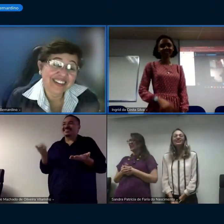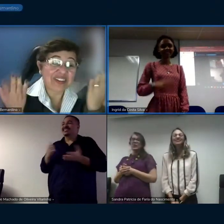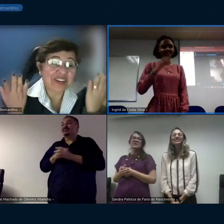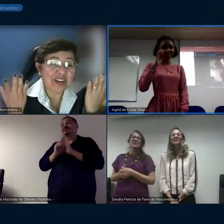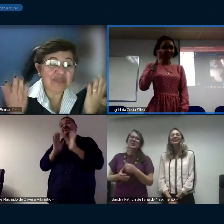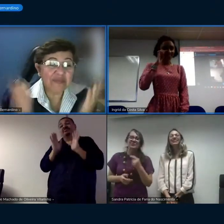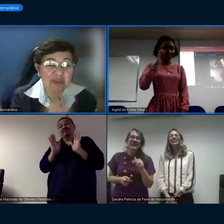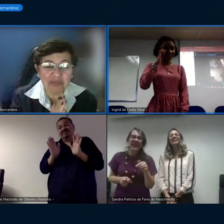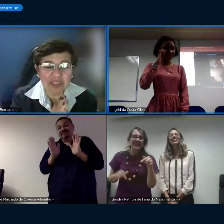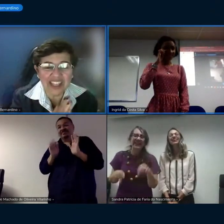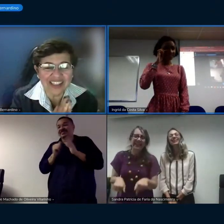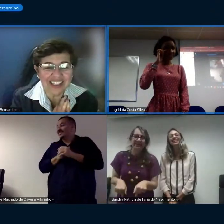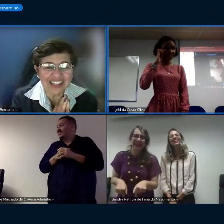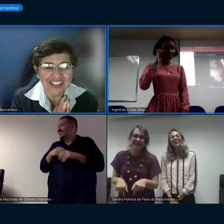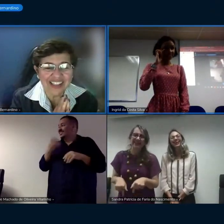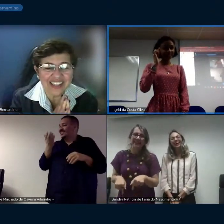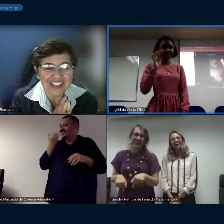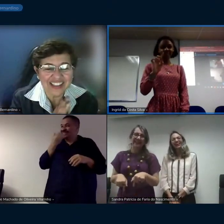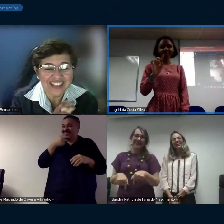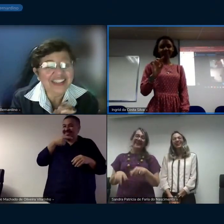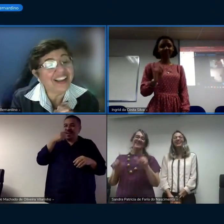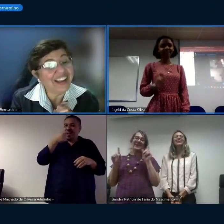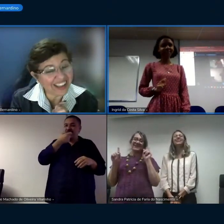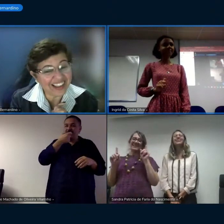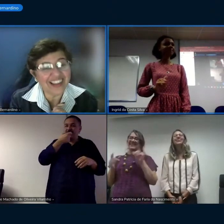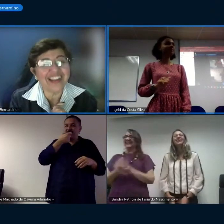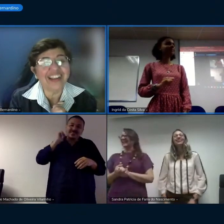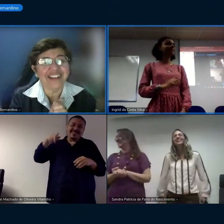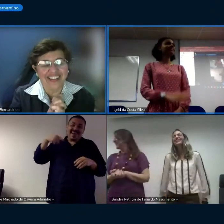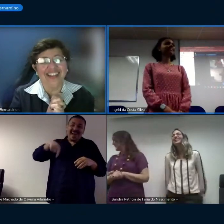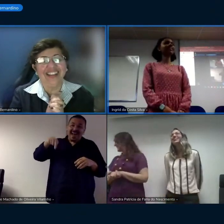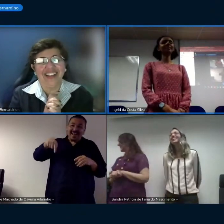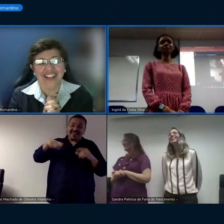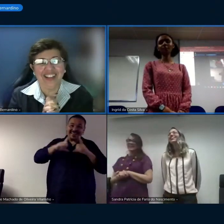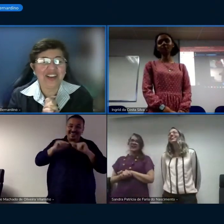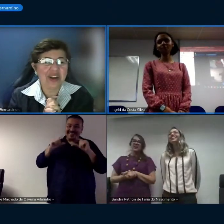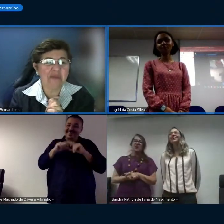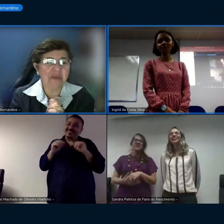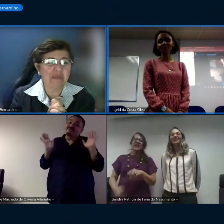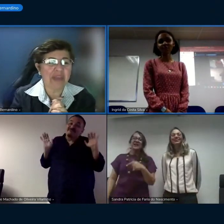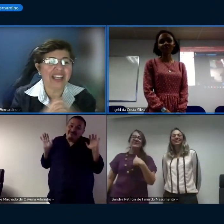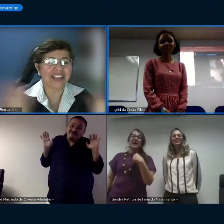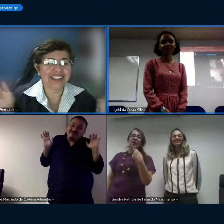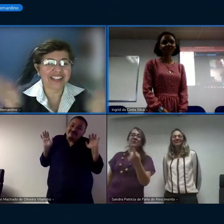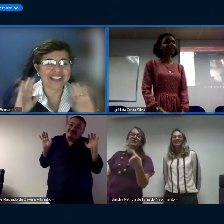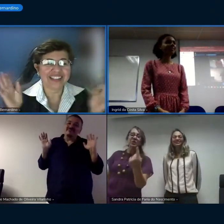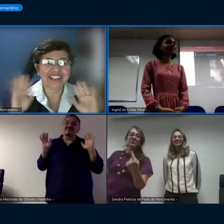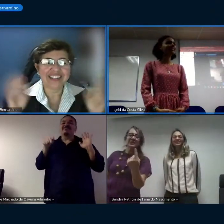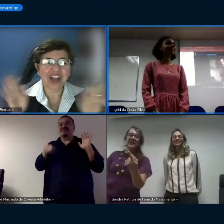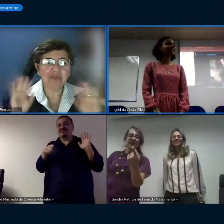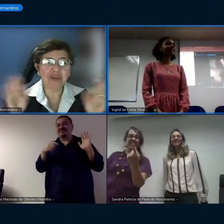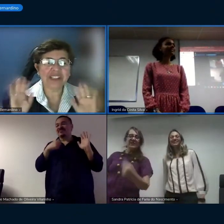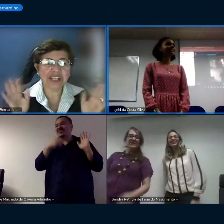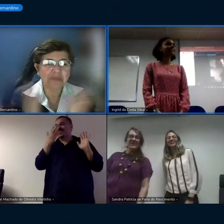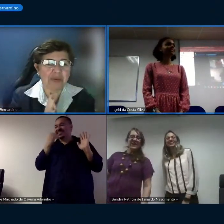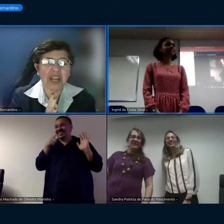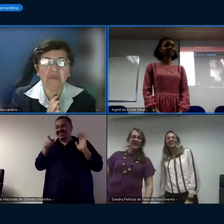mas um biscoito mineiro aqui em Brasília né é é é é é é